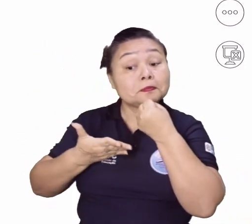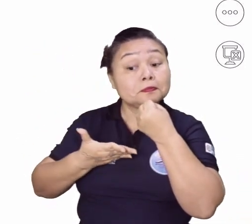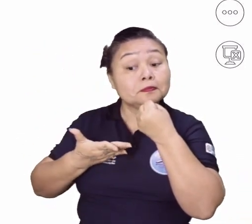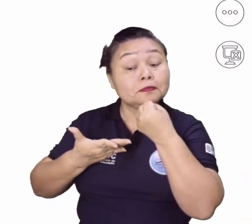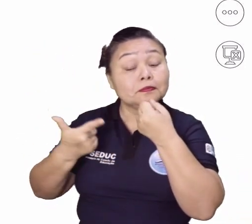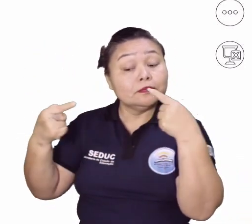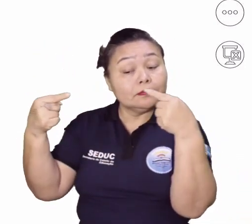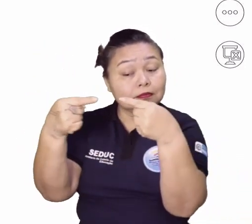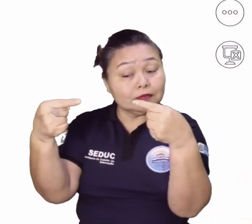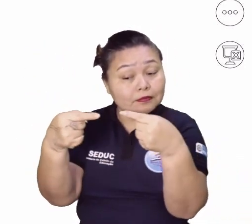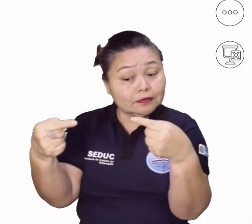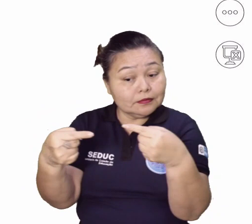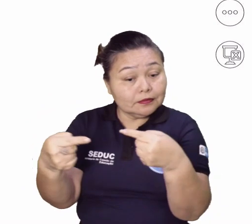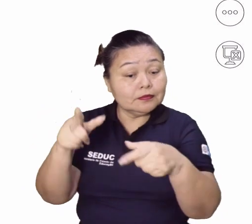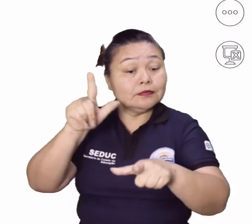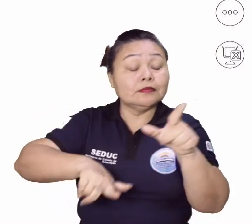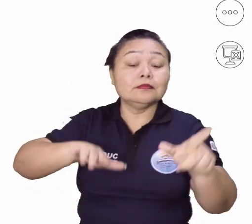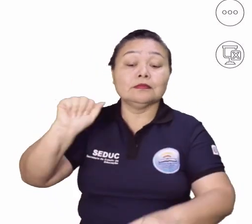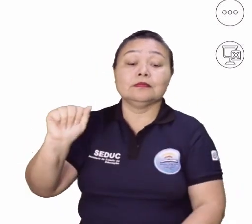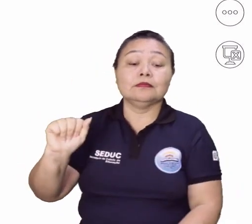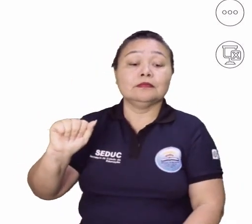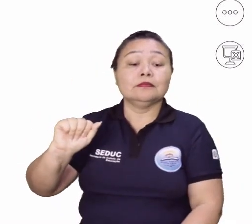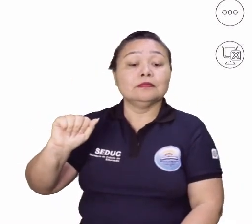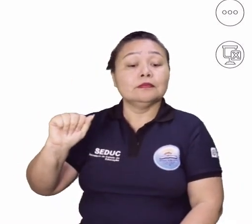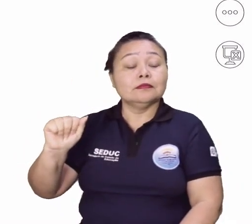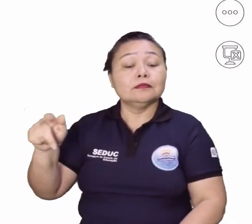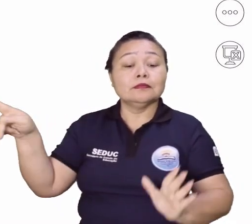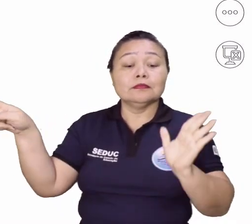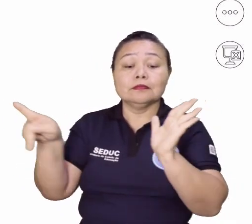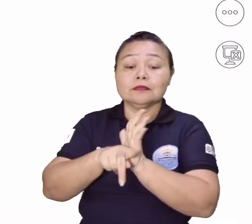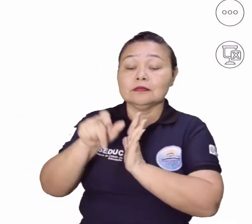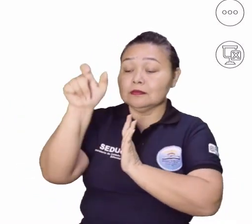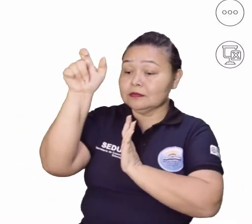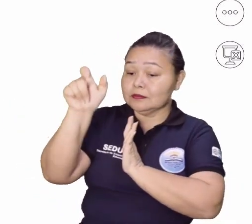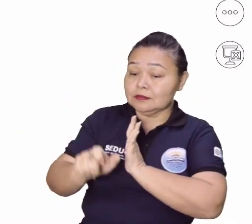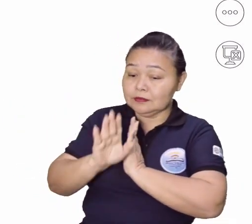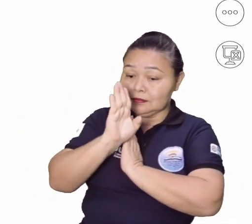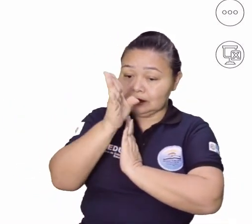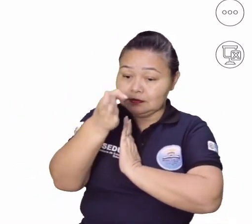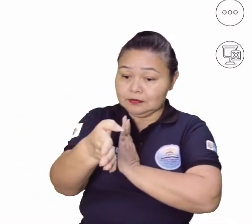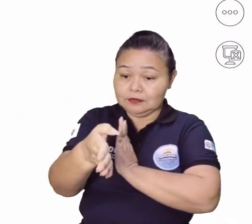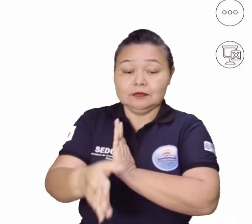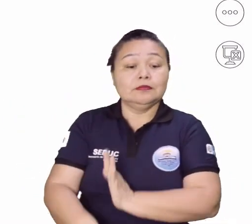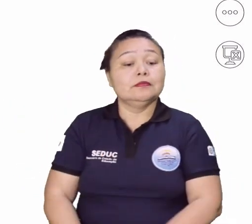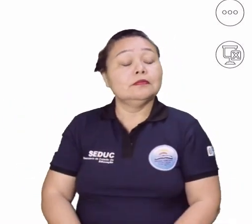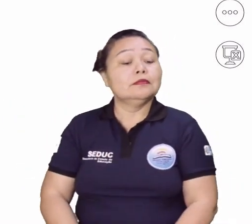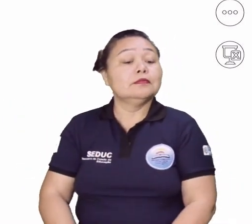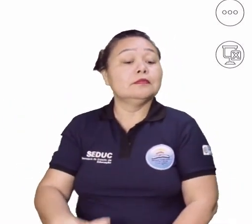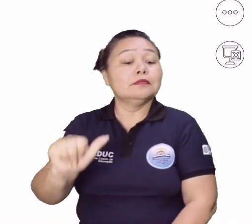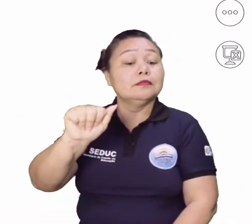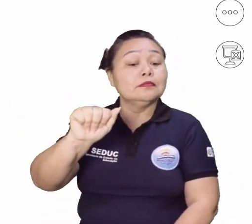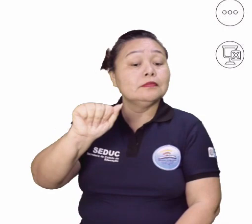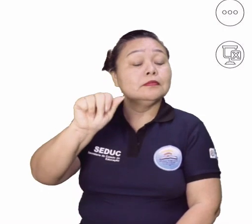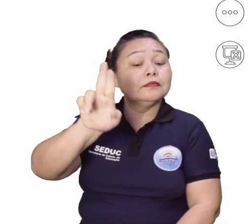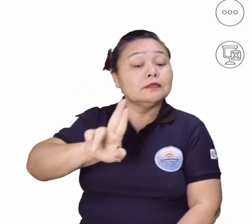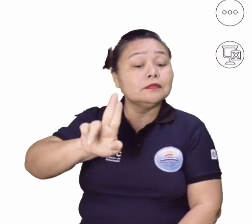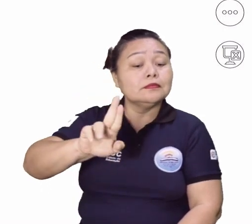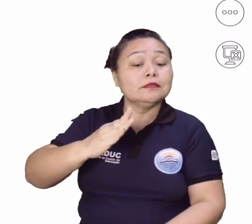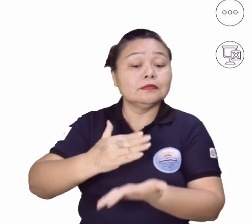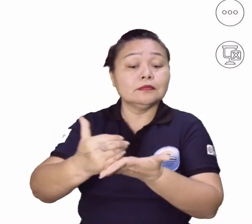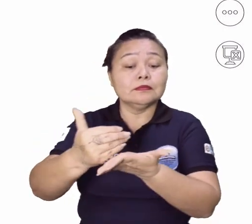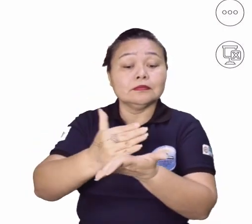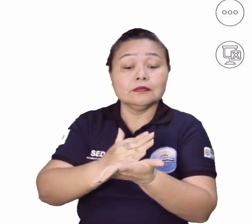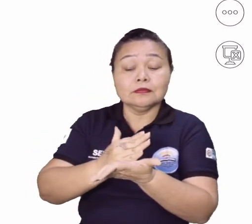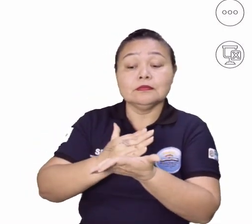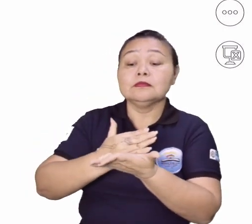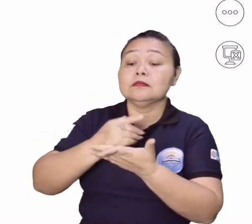-se em... Letra A, autonomia do produtor direto. Letra B, adoção